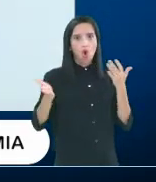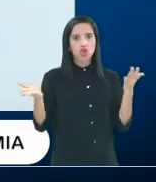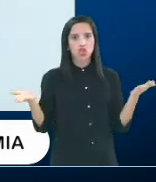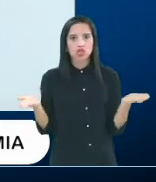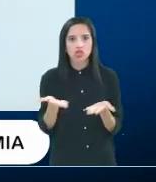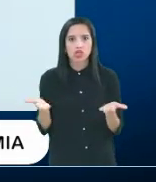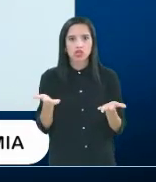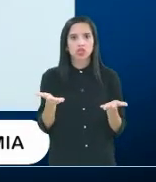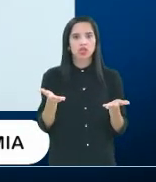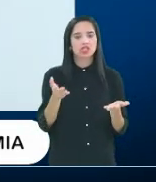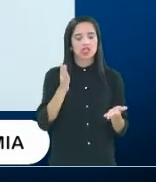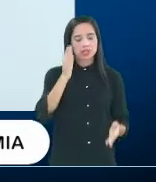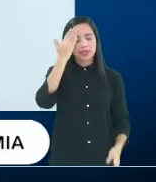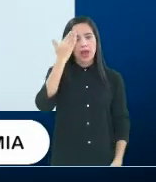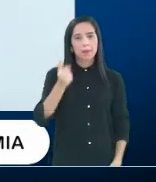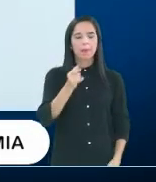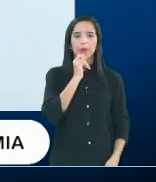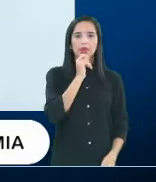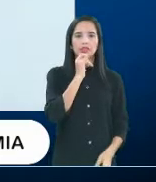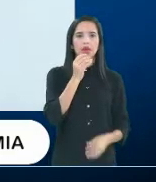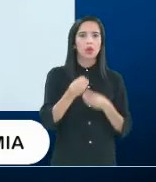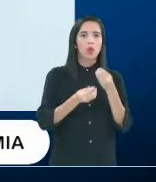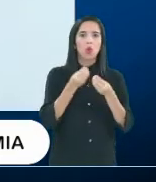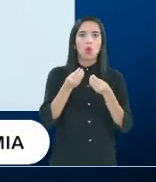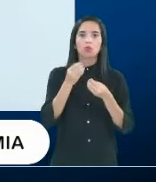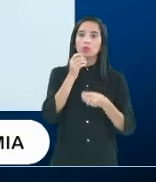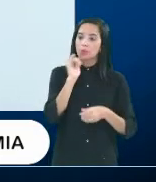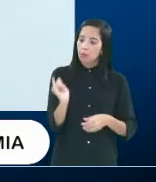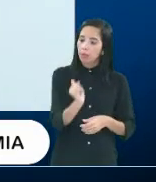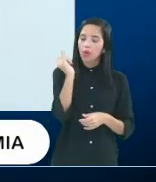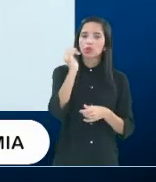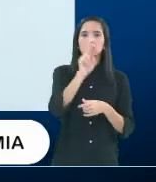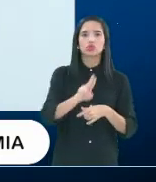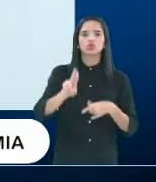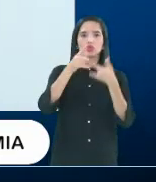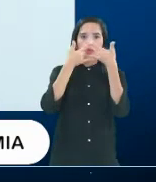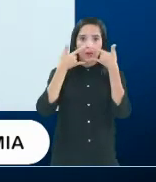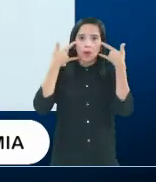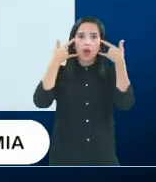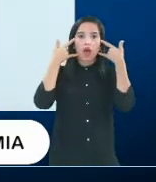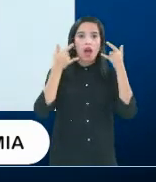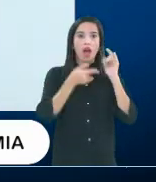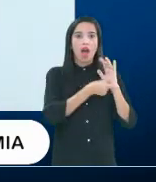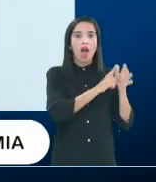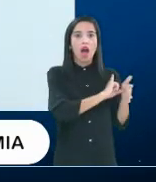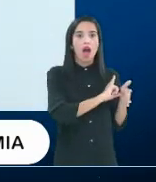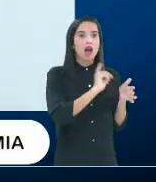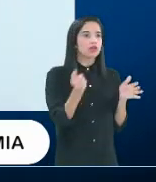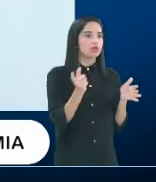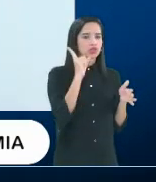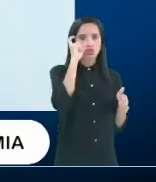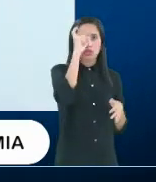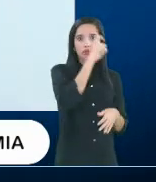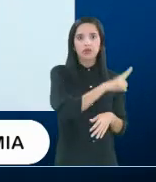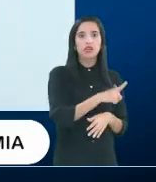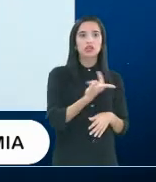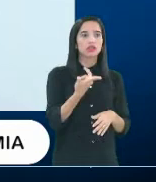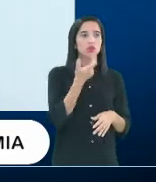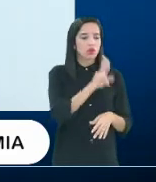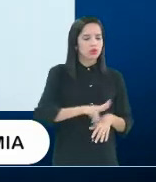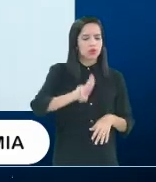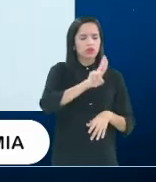a eficácia da máscara, né? Elas não eram acessíveis. Então, houve um